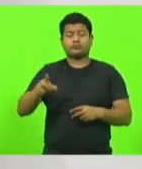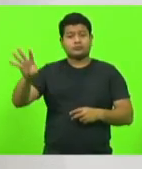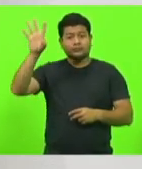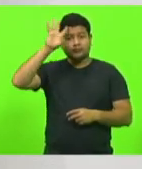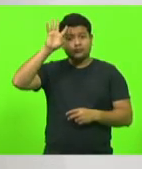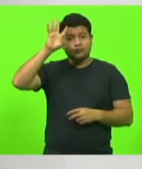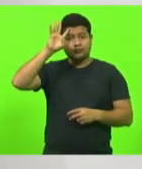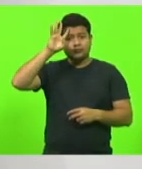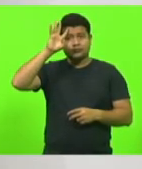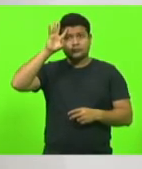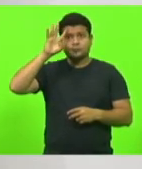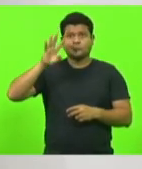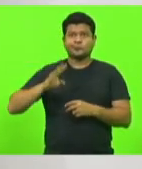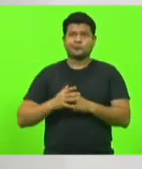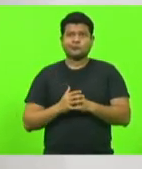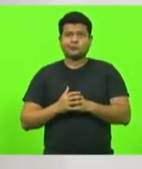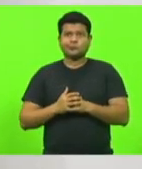-feira.